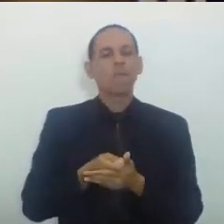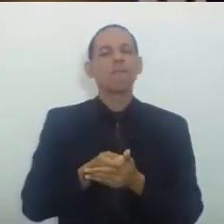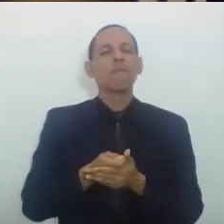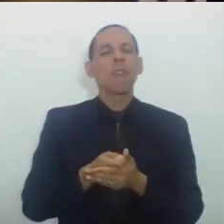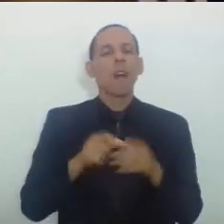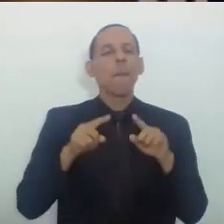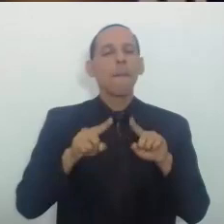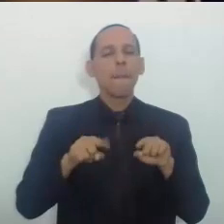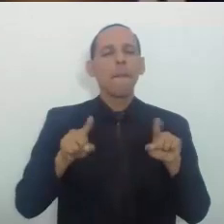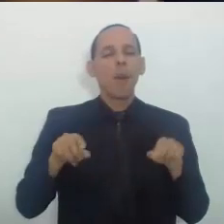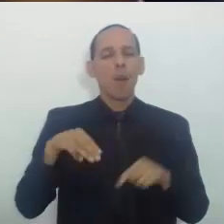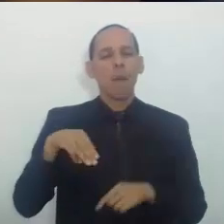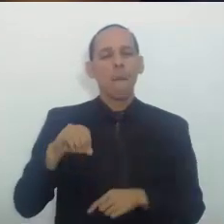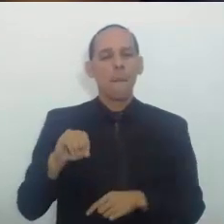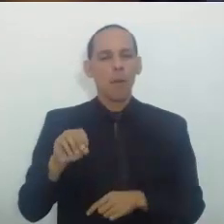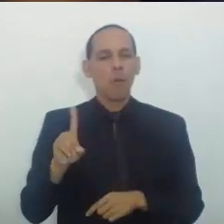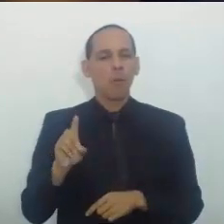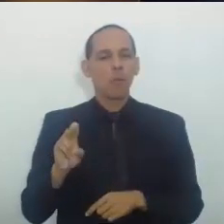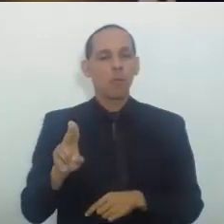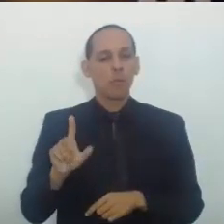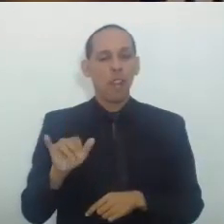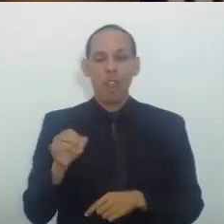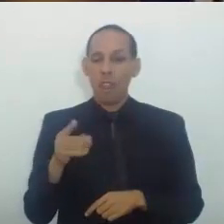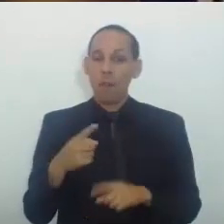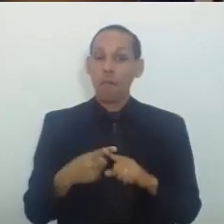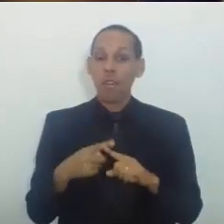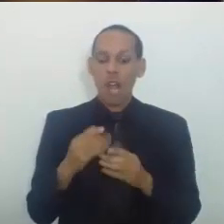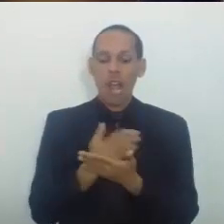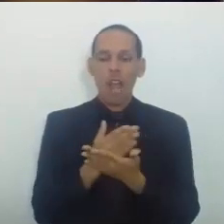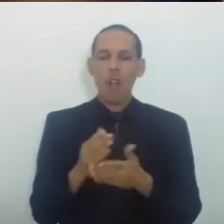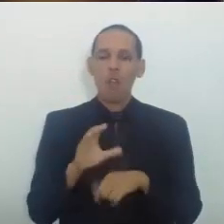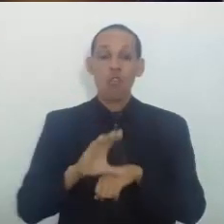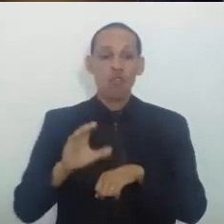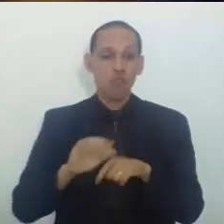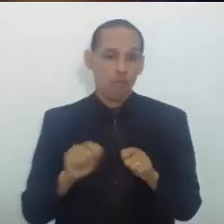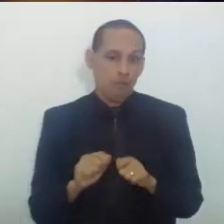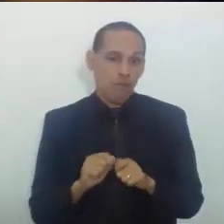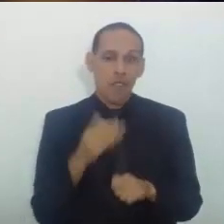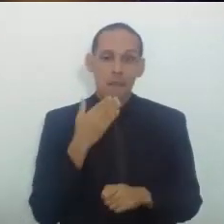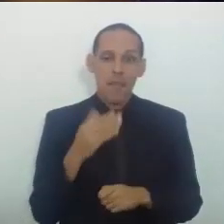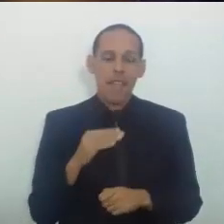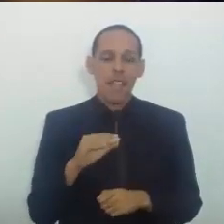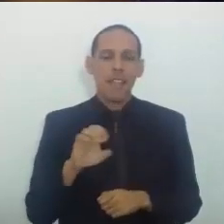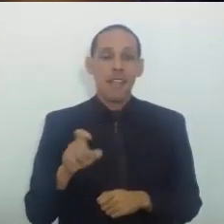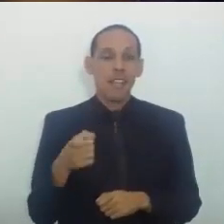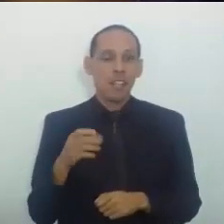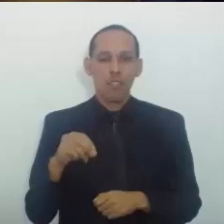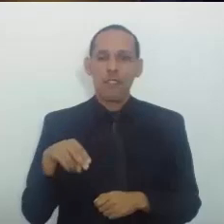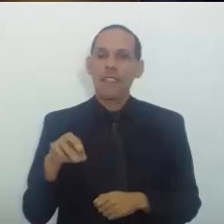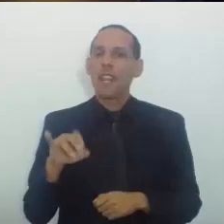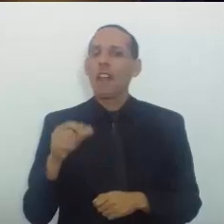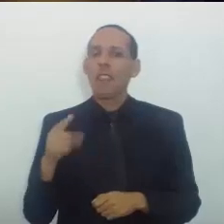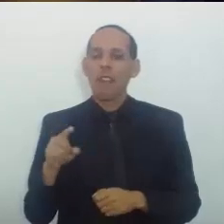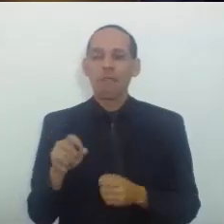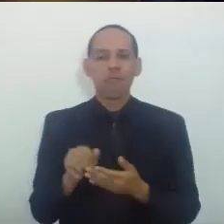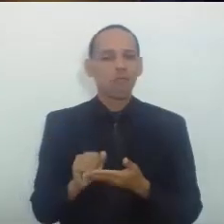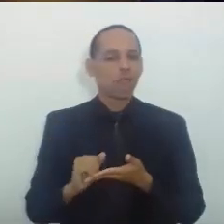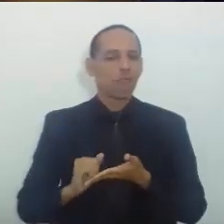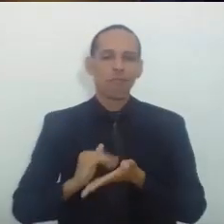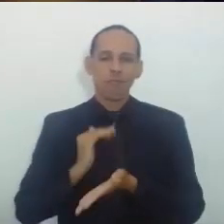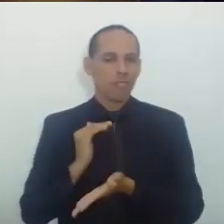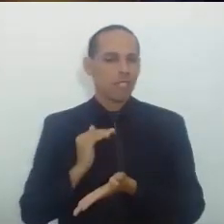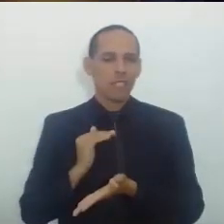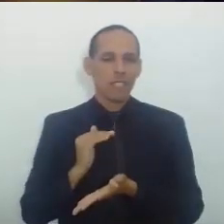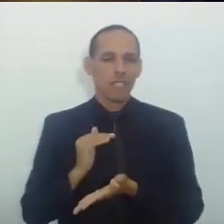Tem gente Que Está fazendo O curso Que pediu Isoneração Por exemplo Teve Três Comigo Que era